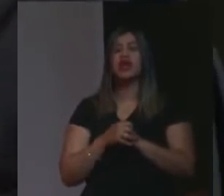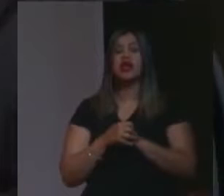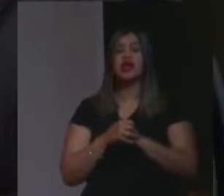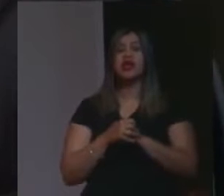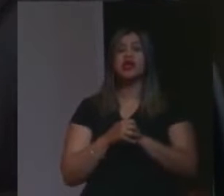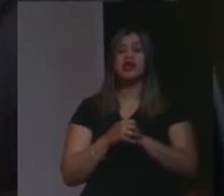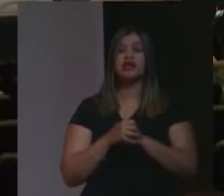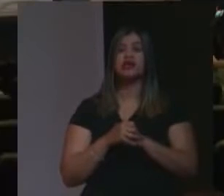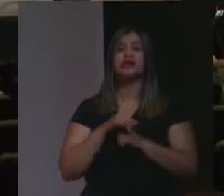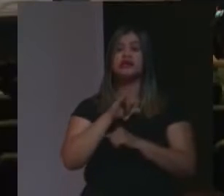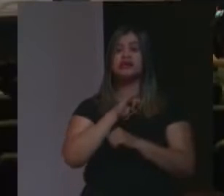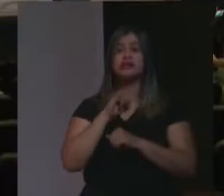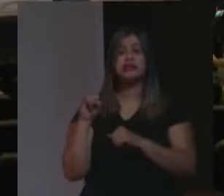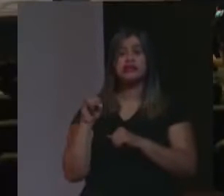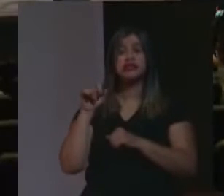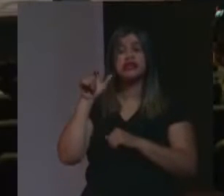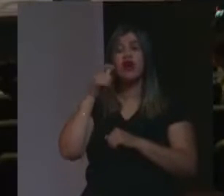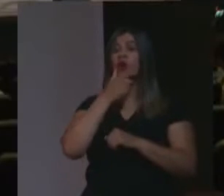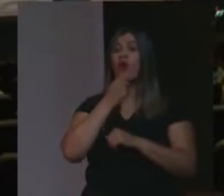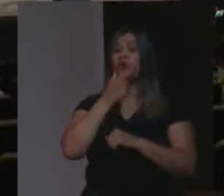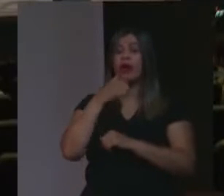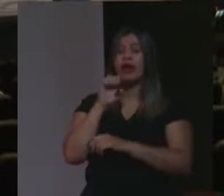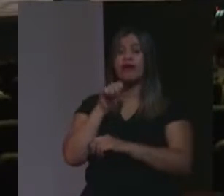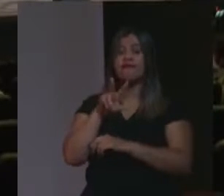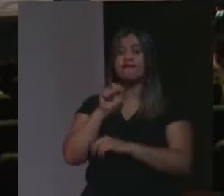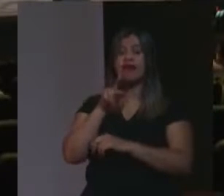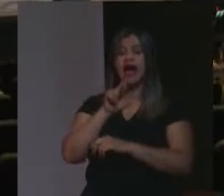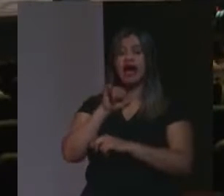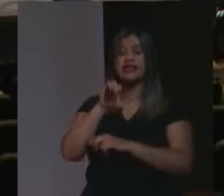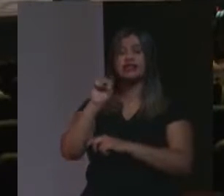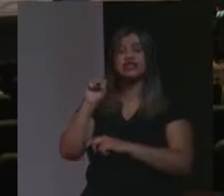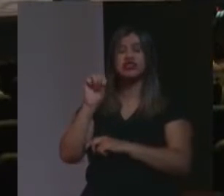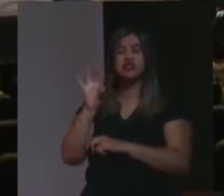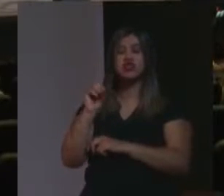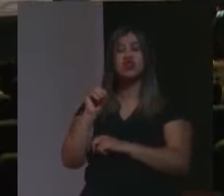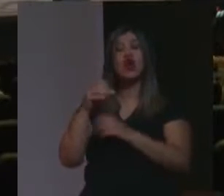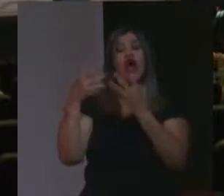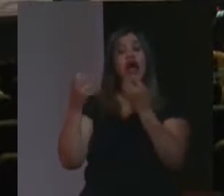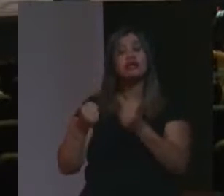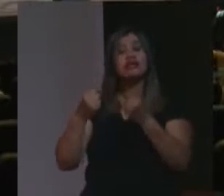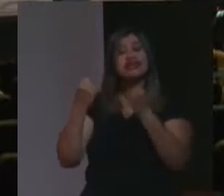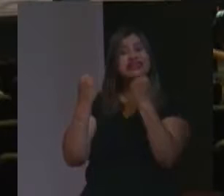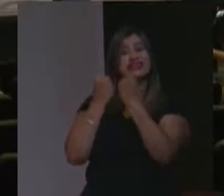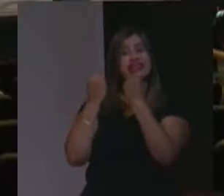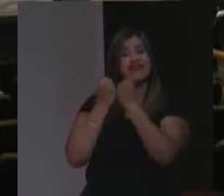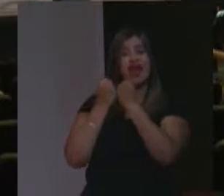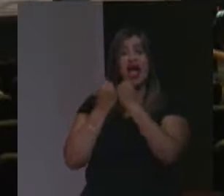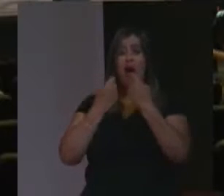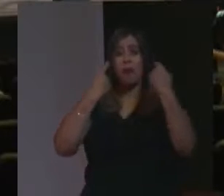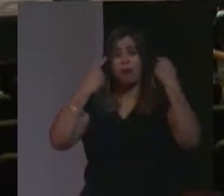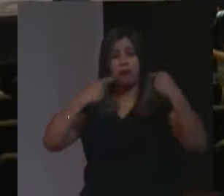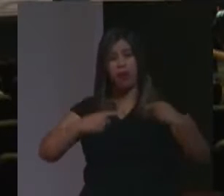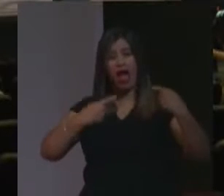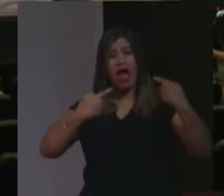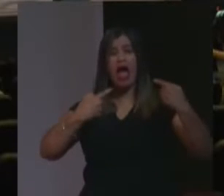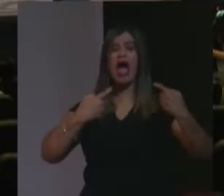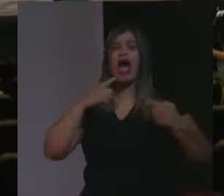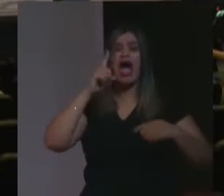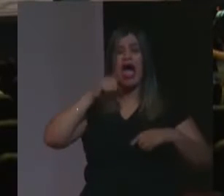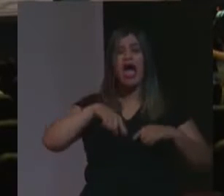ele, Evaristo, deveria ou não aceitar a defesa de um adversário, de um inimigo político de ambos, que eram